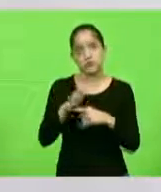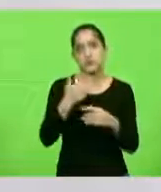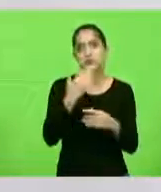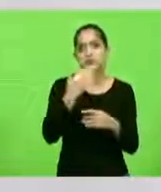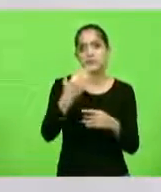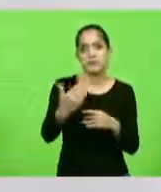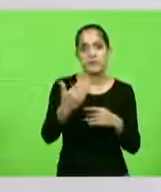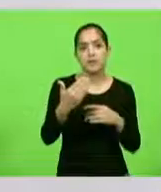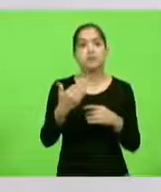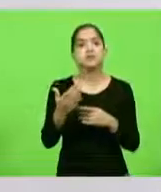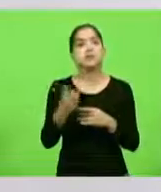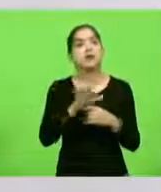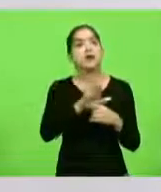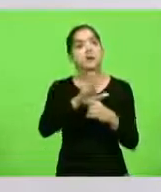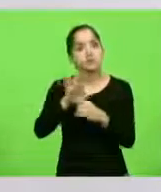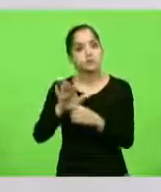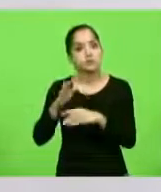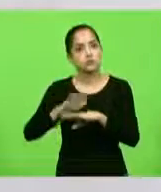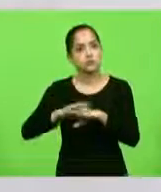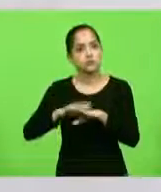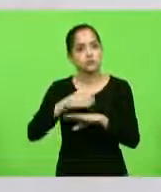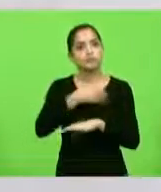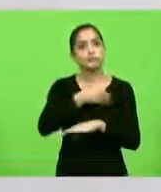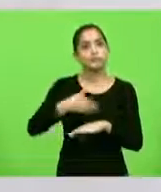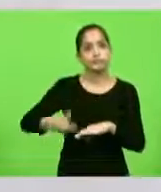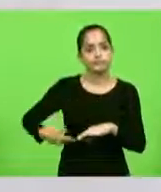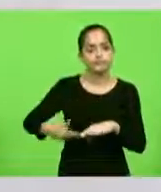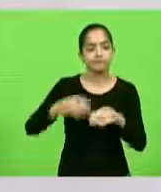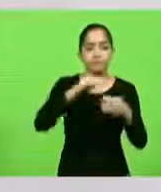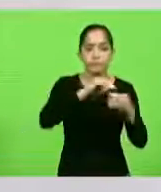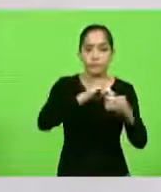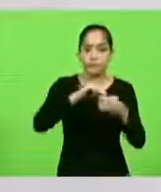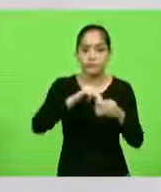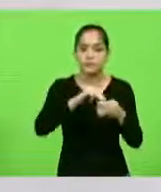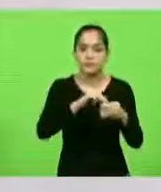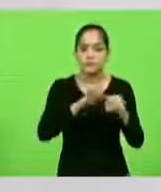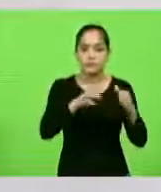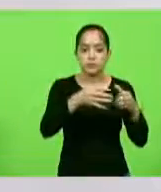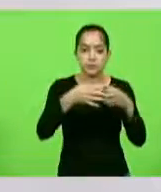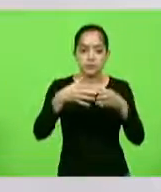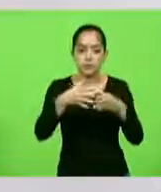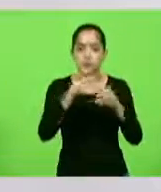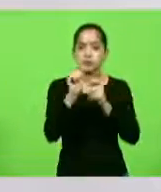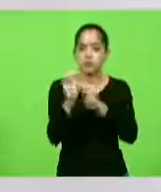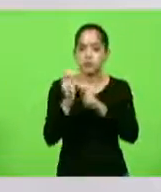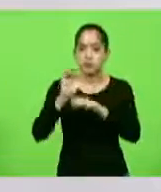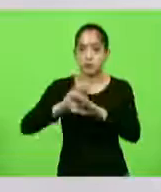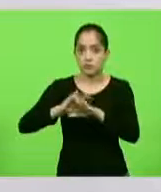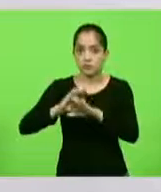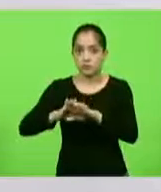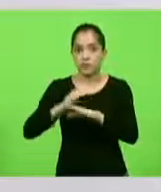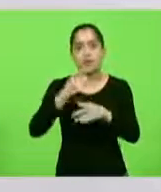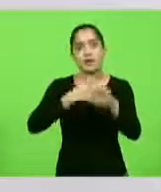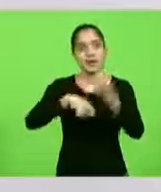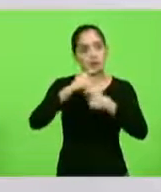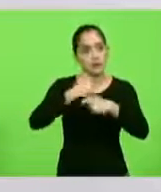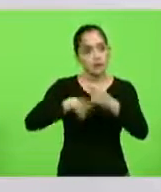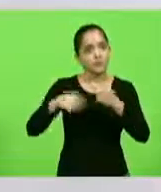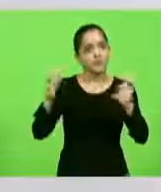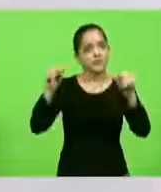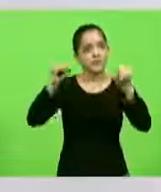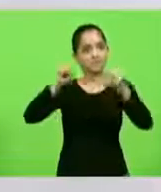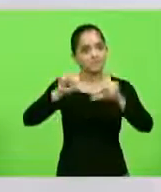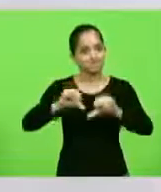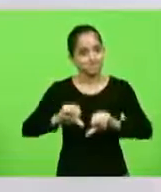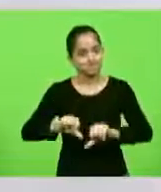clamor muito forte, como eu falei no vídeo, dos municípios, dos pescadores, do comércio da região, a economia vem sendo lesada, isso pode